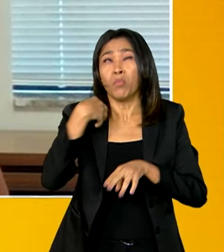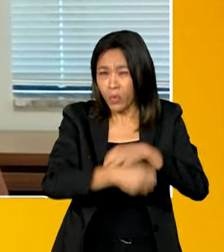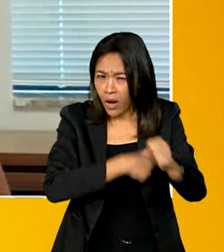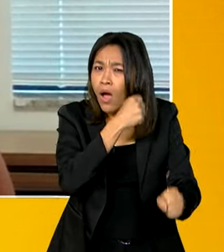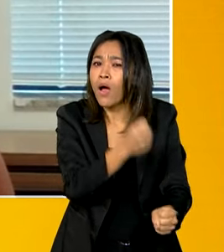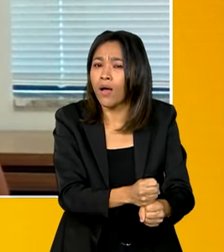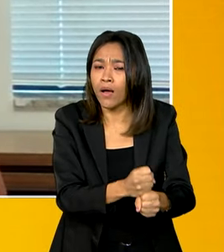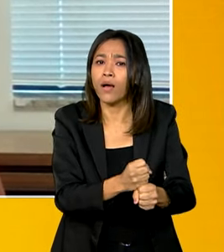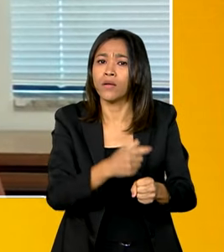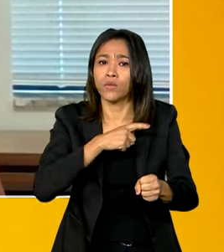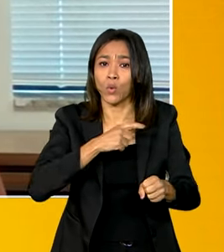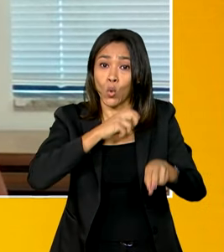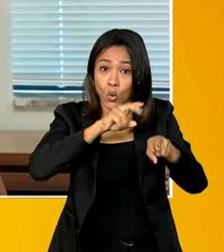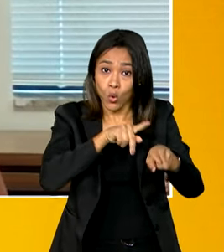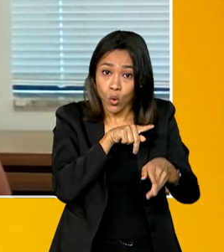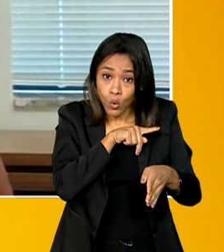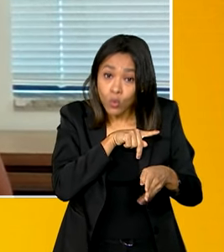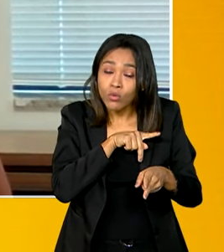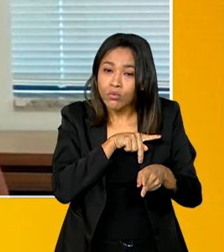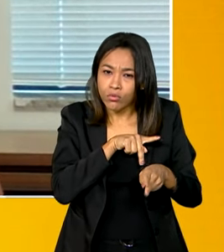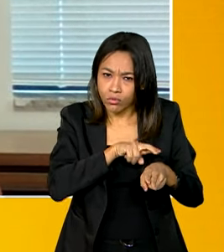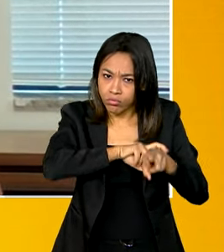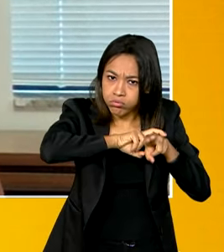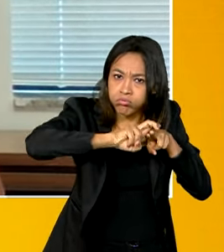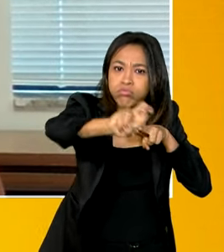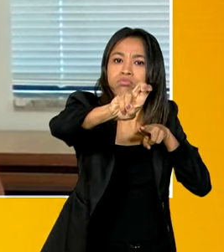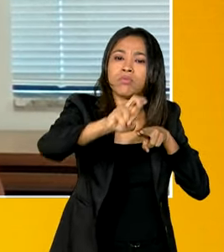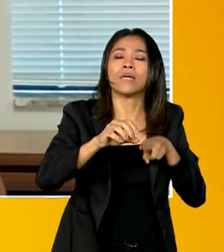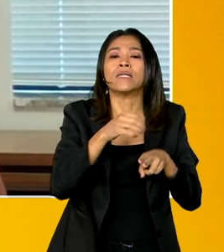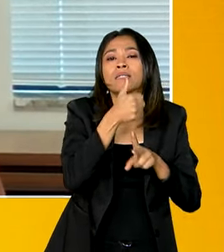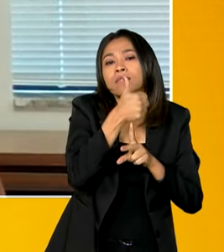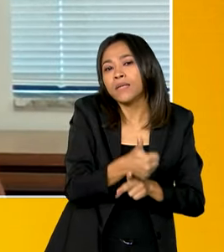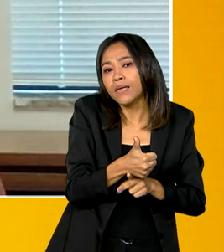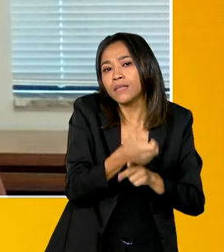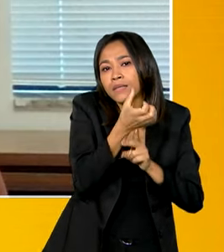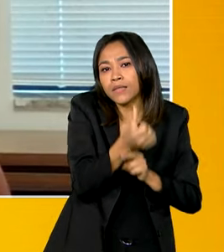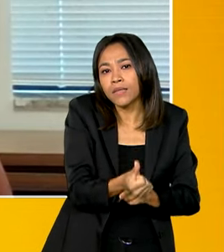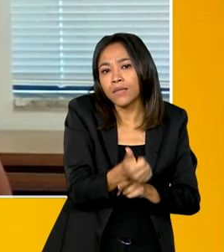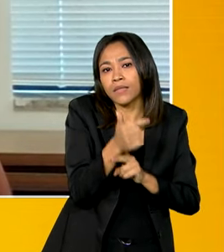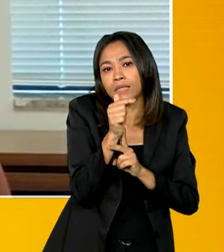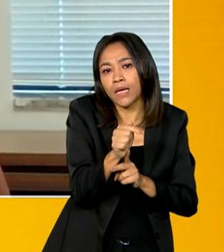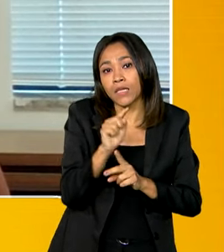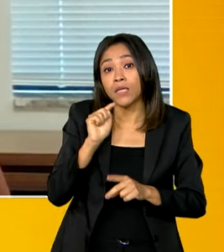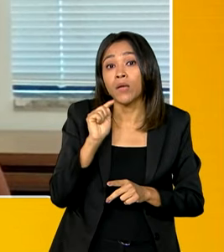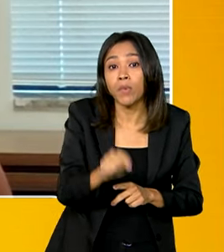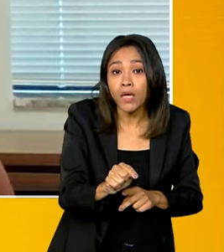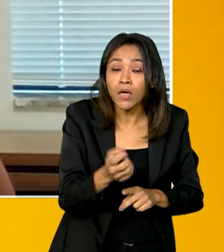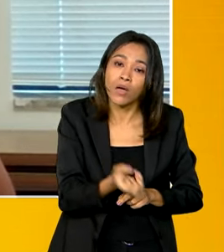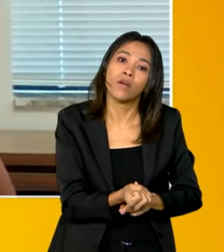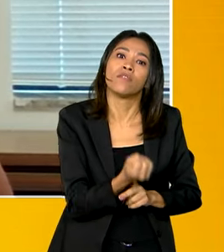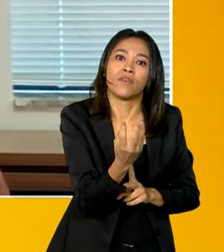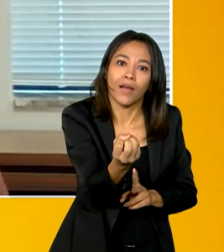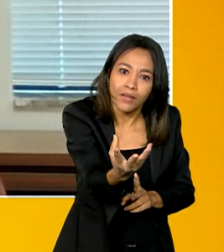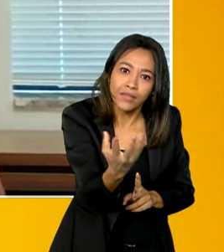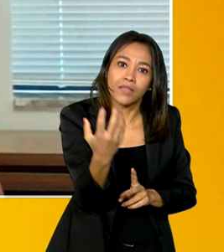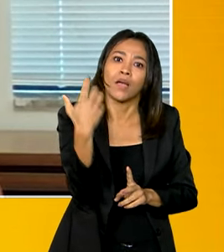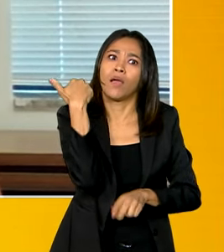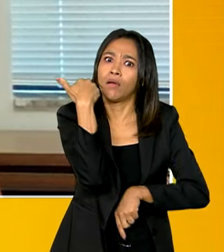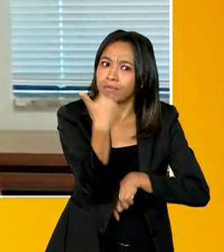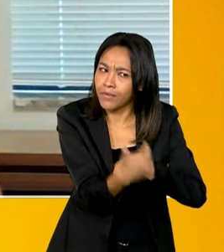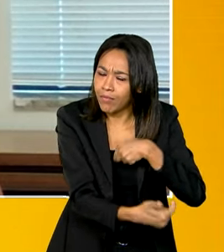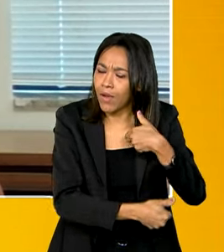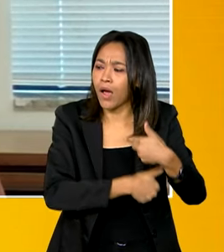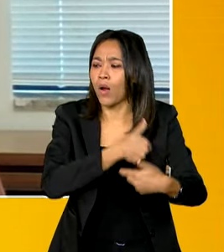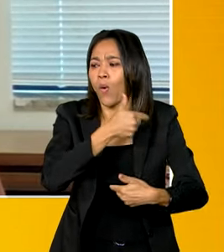os nossos trens realizam, em média, 167 mil viagens. É um trabalho denso, é um